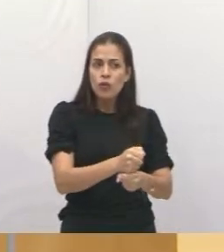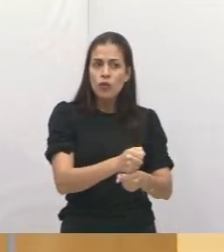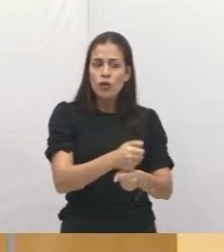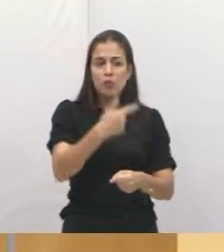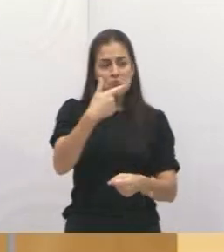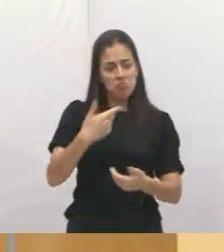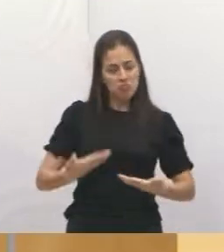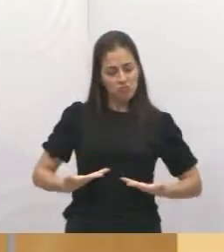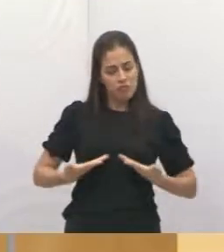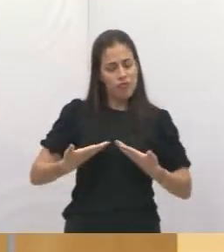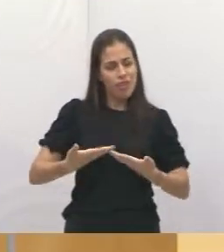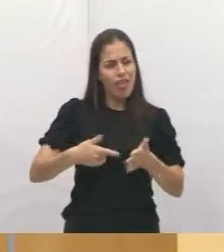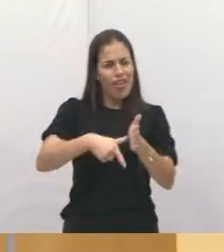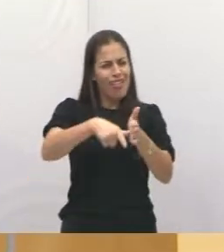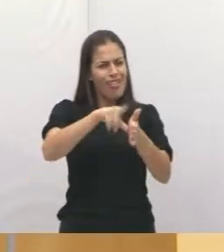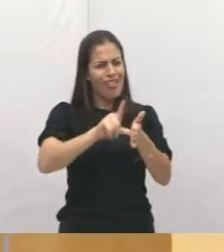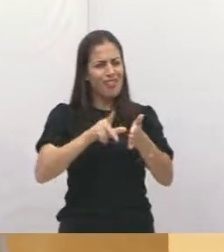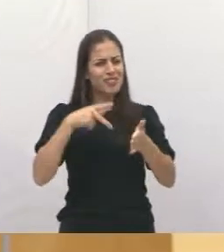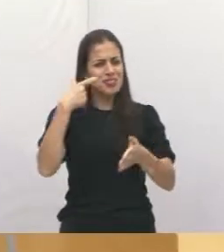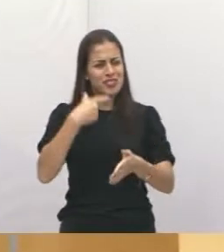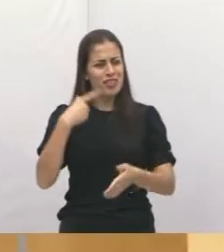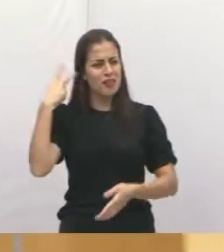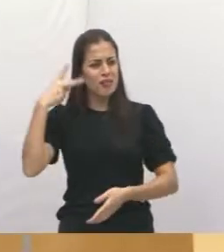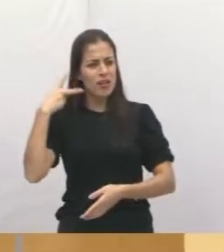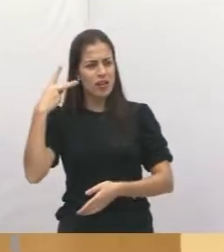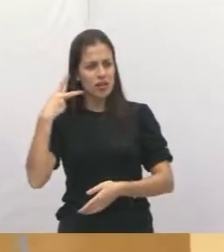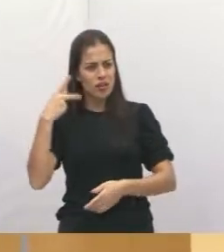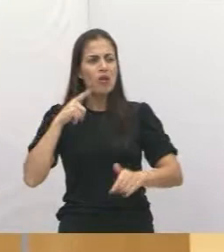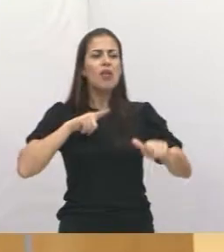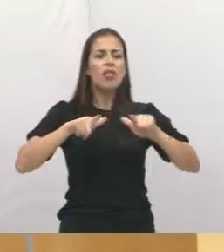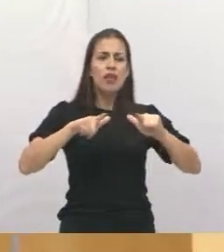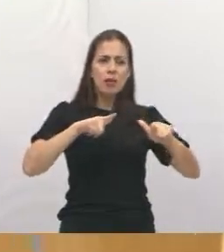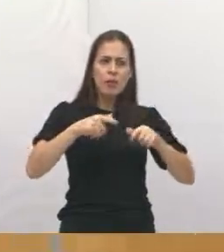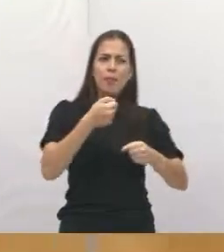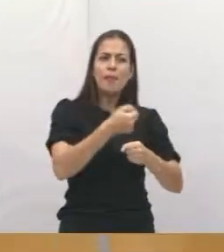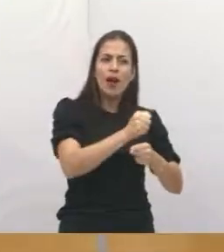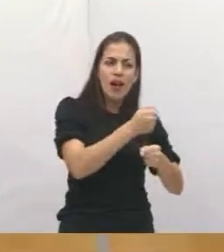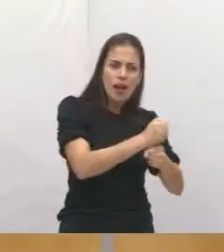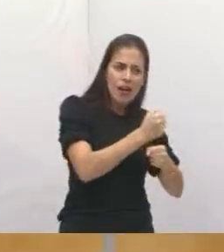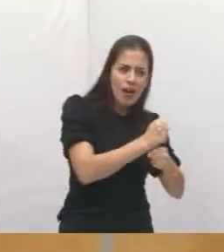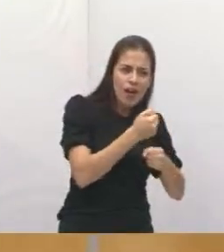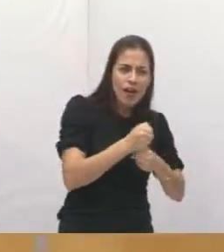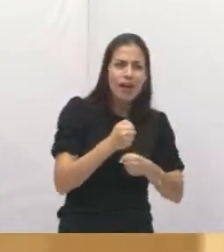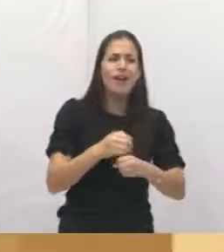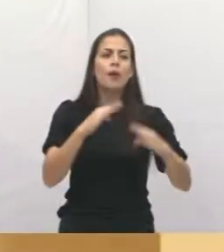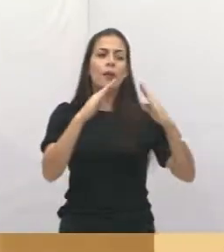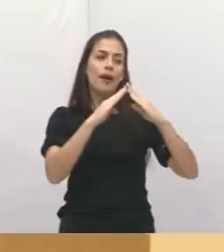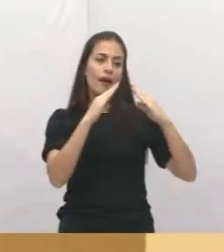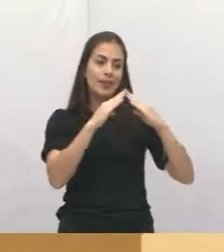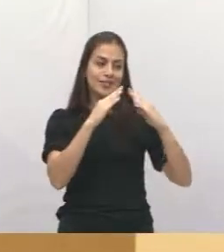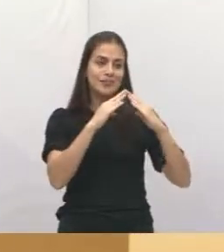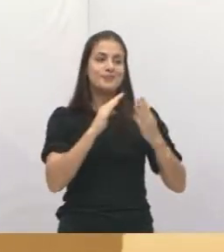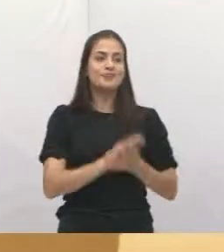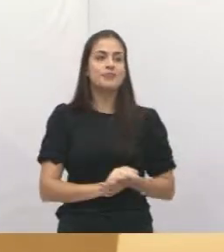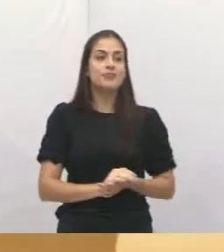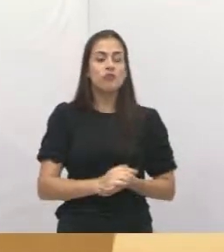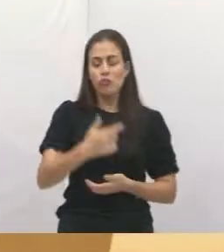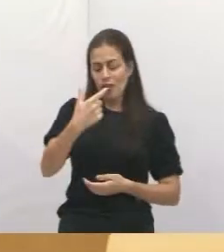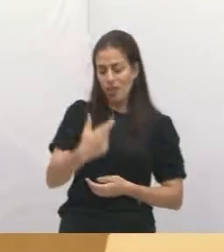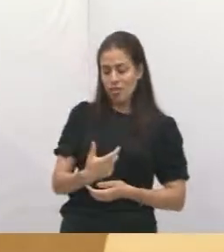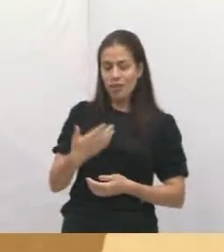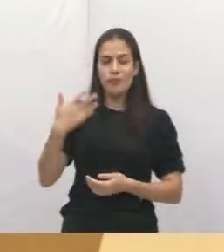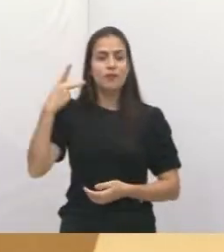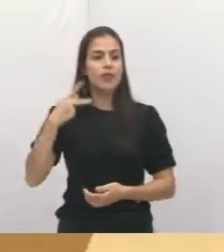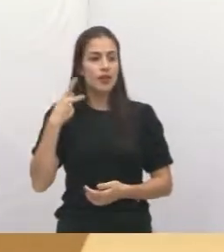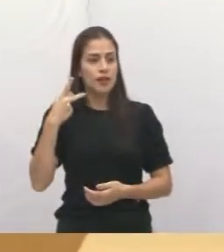vereador, antes de ser vereador, trabalhava de pedreiro construindo sonho e casa. E hoje eu estou aqui como vereador tentando